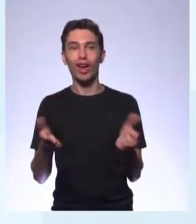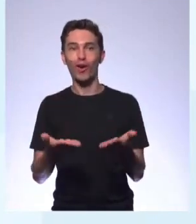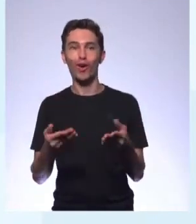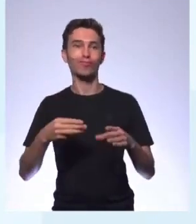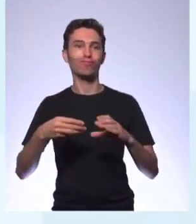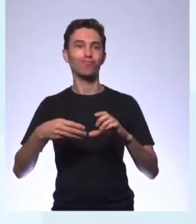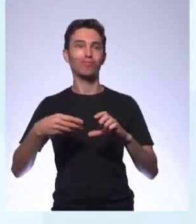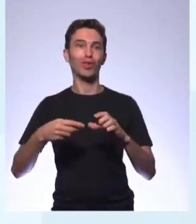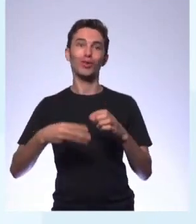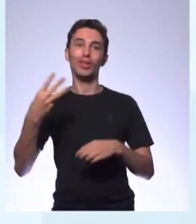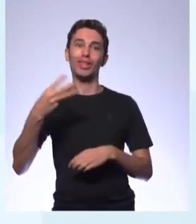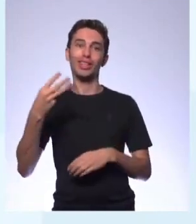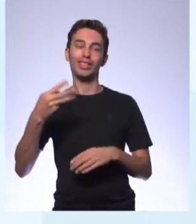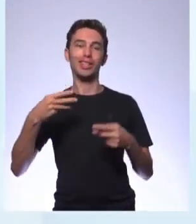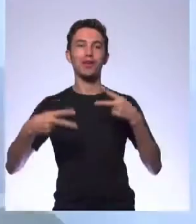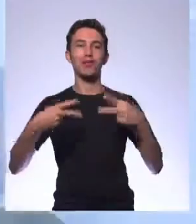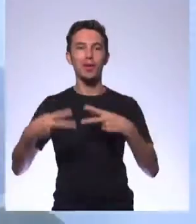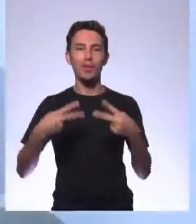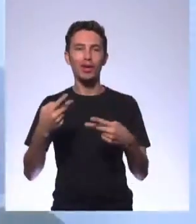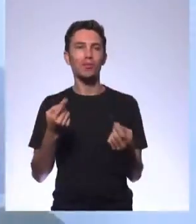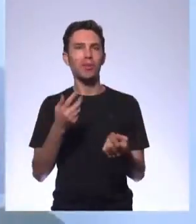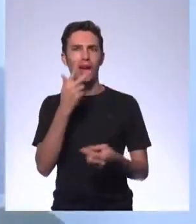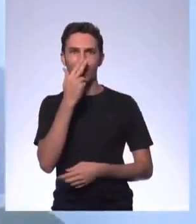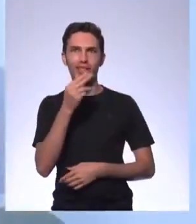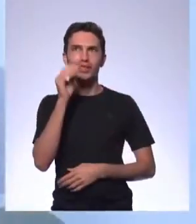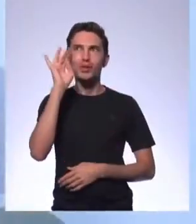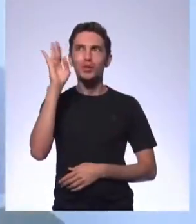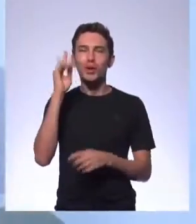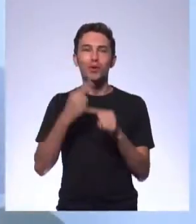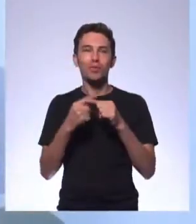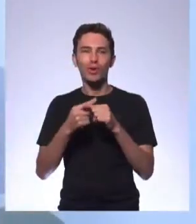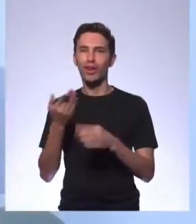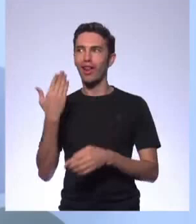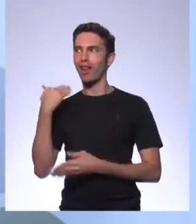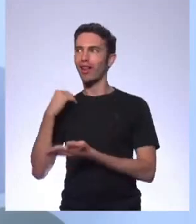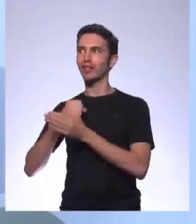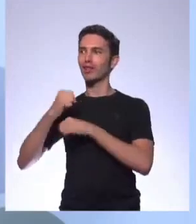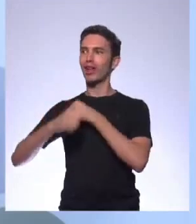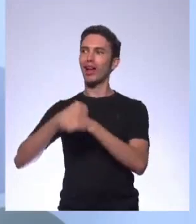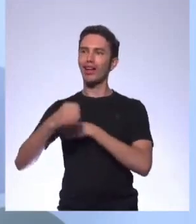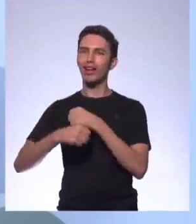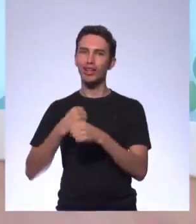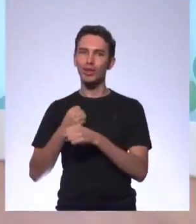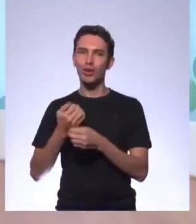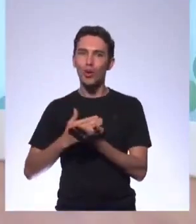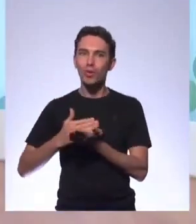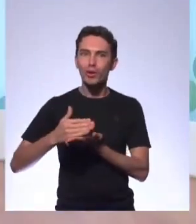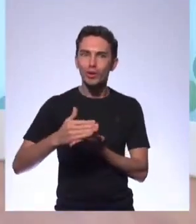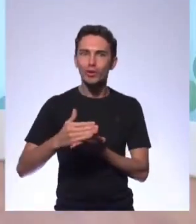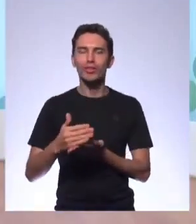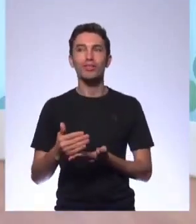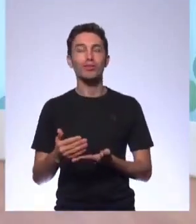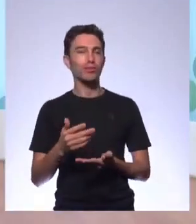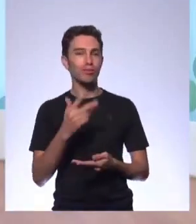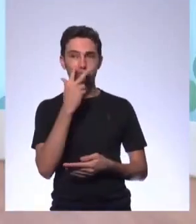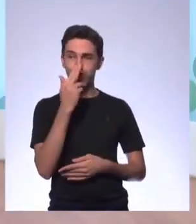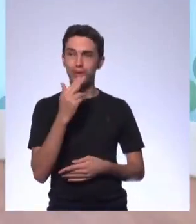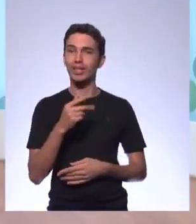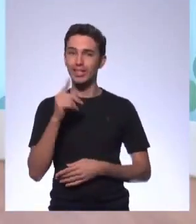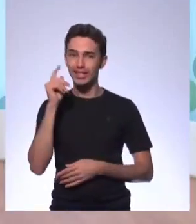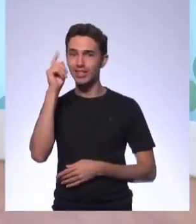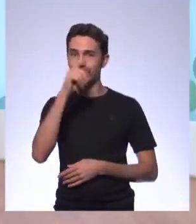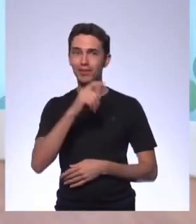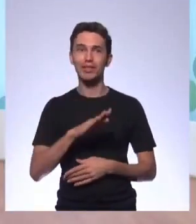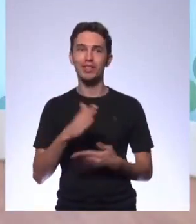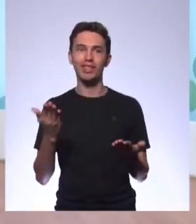sonho, porque do jeito que começou esse ano, não foi brincadeira, né? Quarto bimestre, o final do ano, batendo a